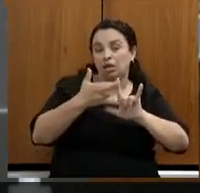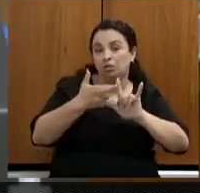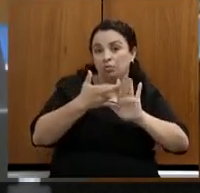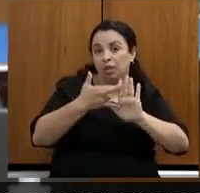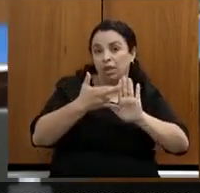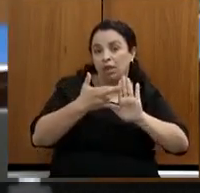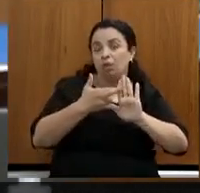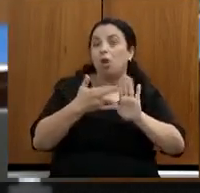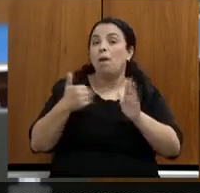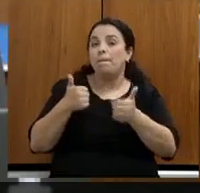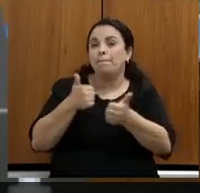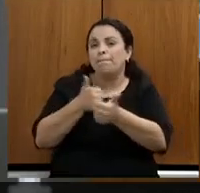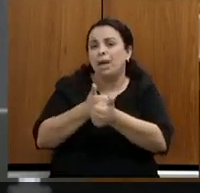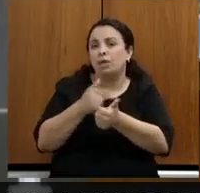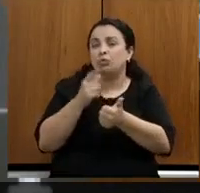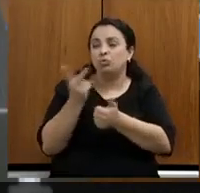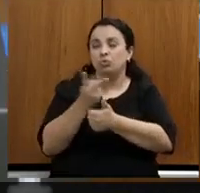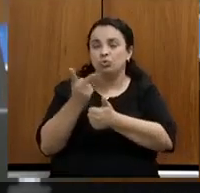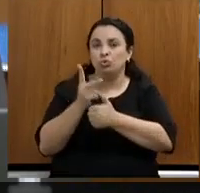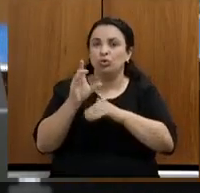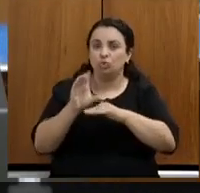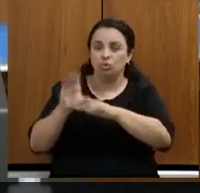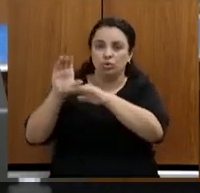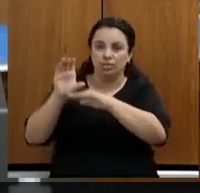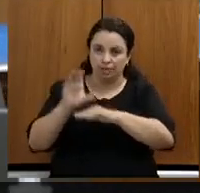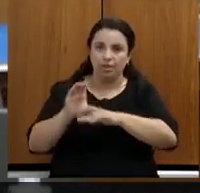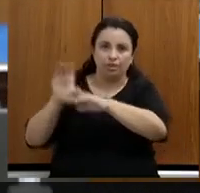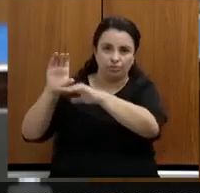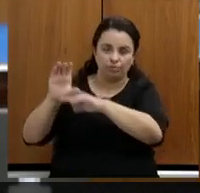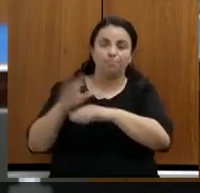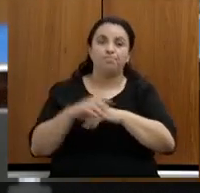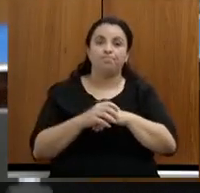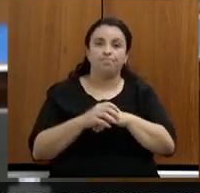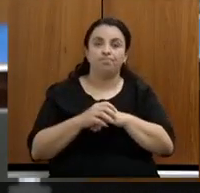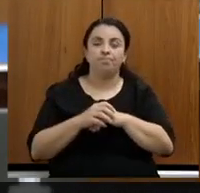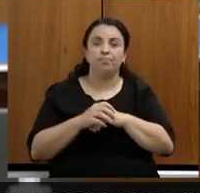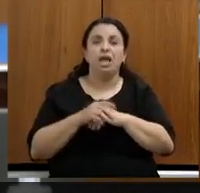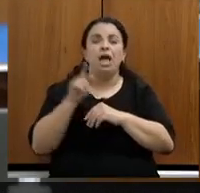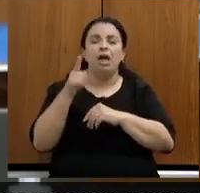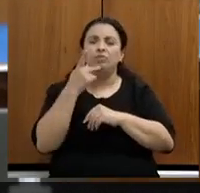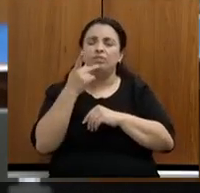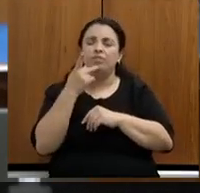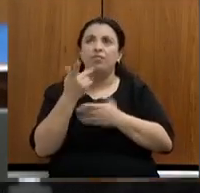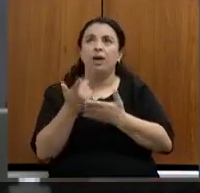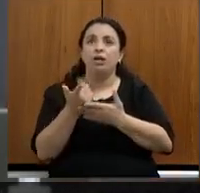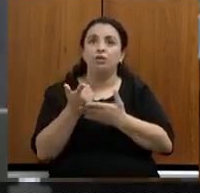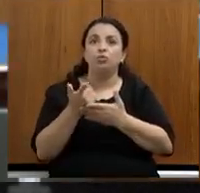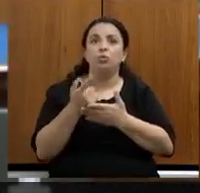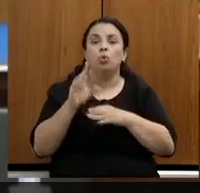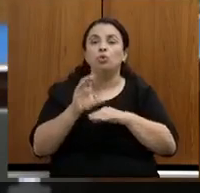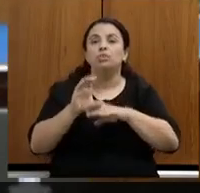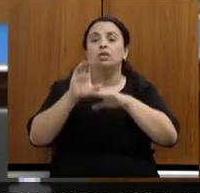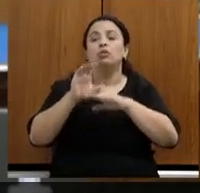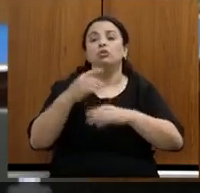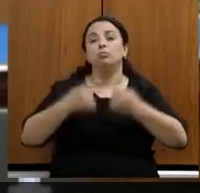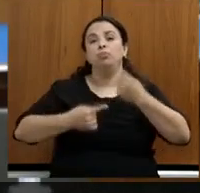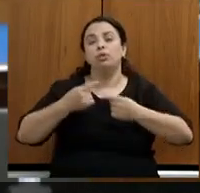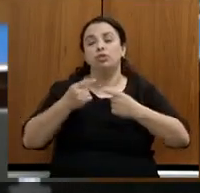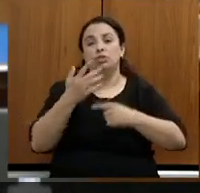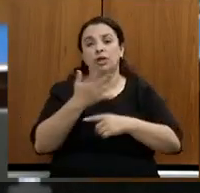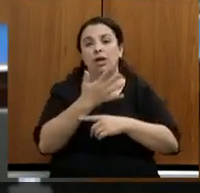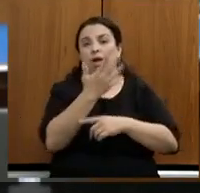mencionar especialmente o ponto que você destaca, no Conselho de Política Ambiental, nós tivemos já